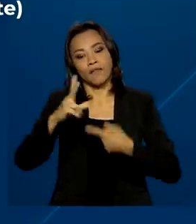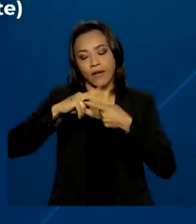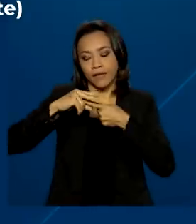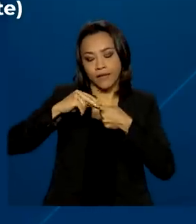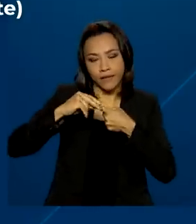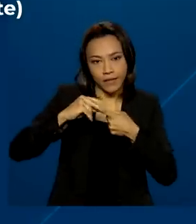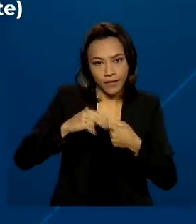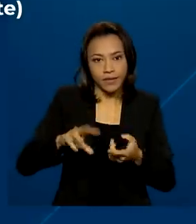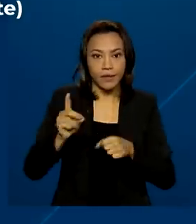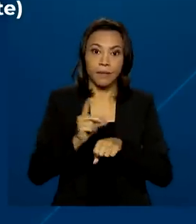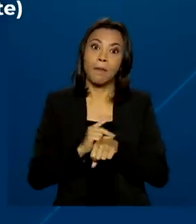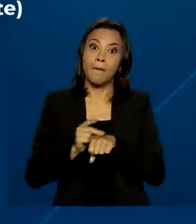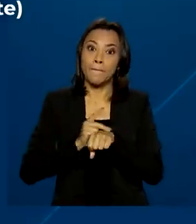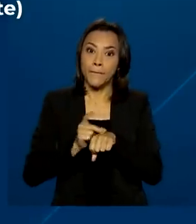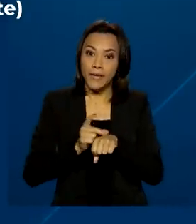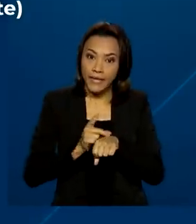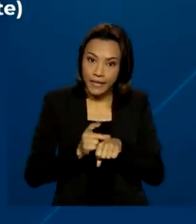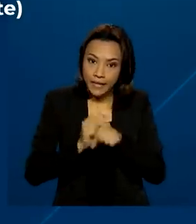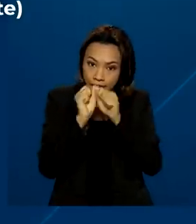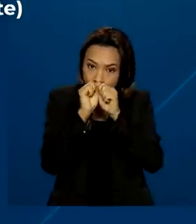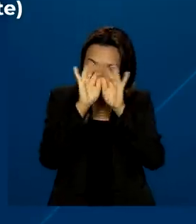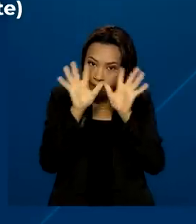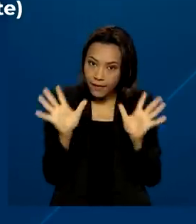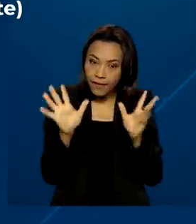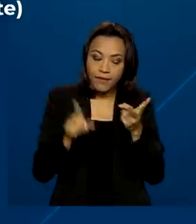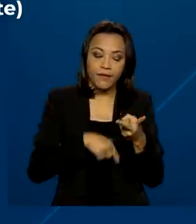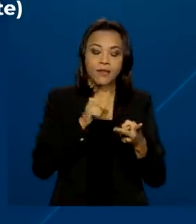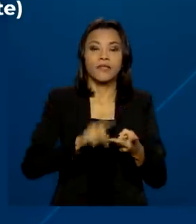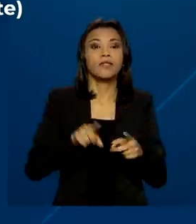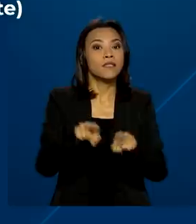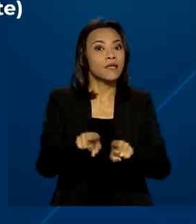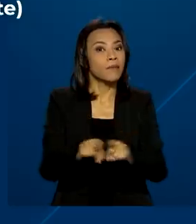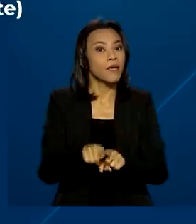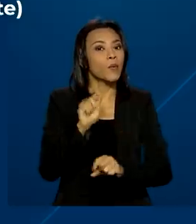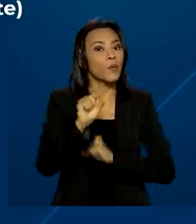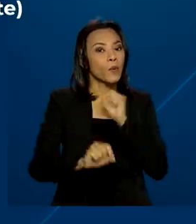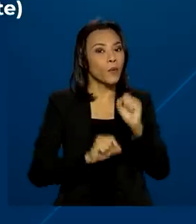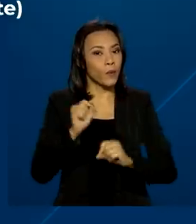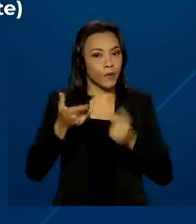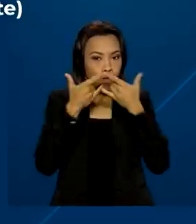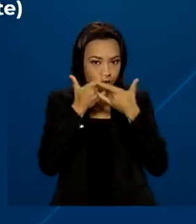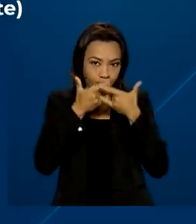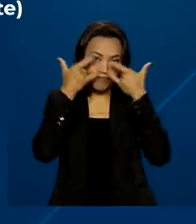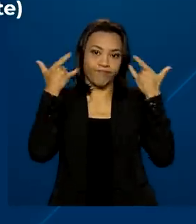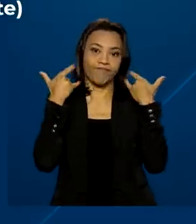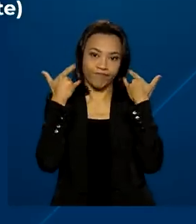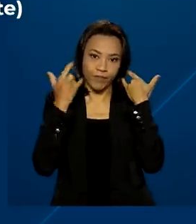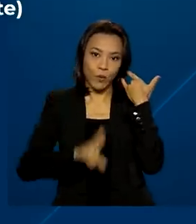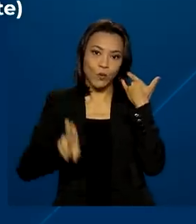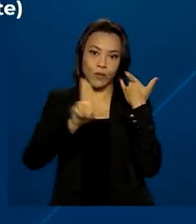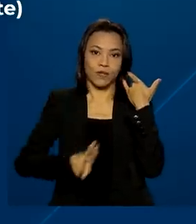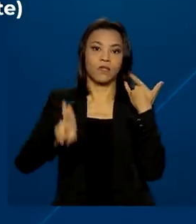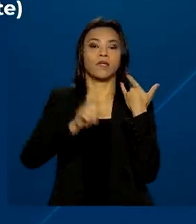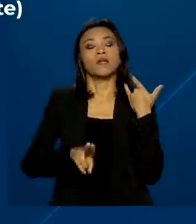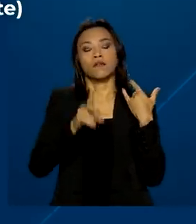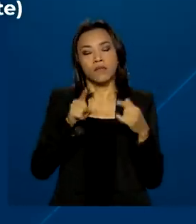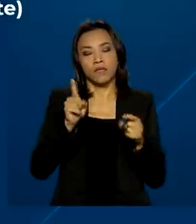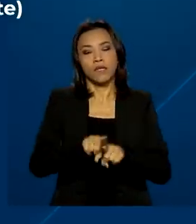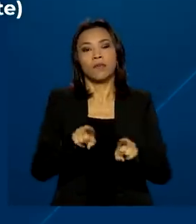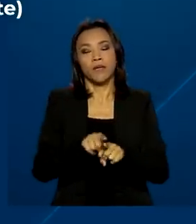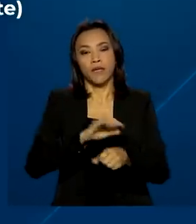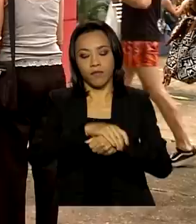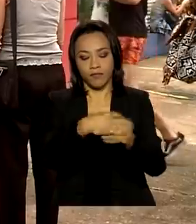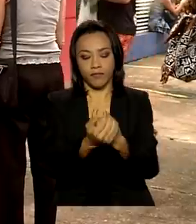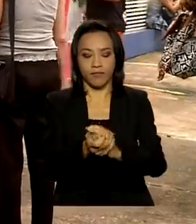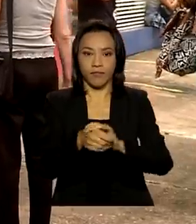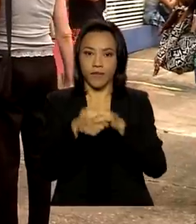esferográfica preta de material transparente e manter a proteção contra a covid, usando máscaras e higienizando